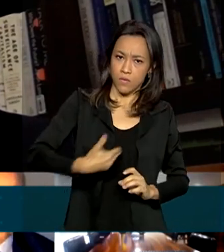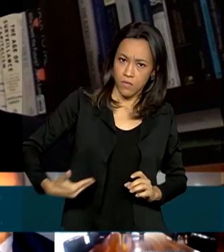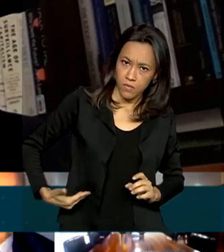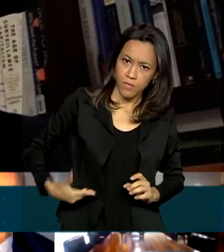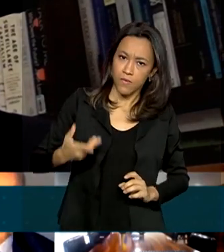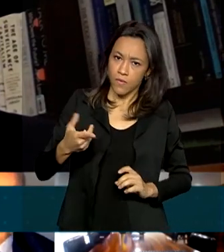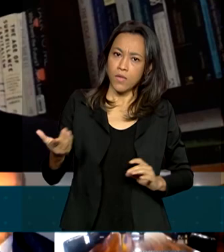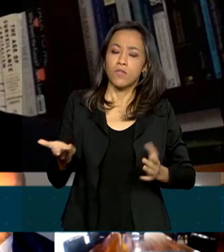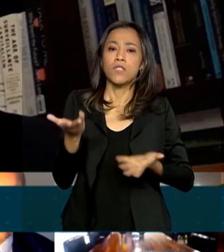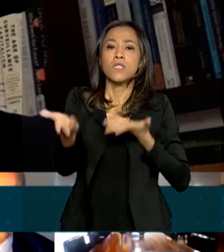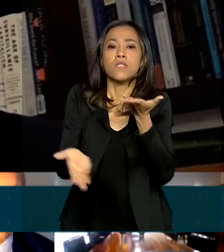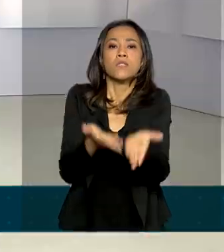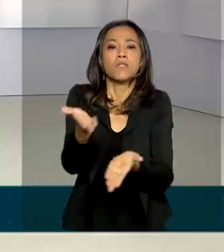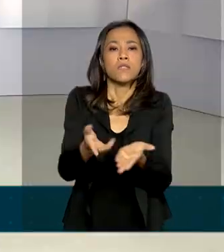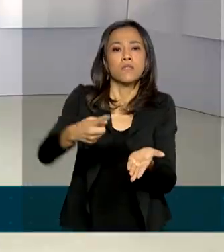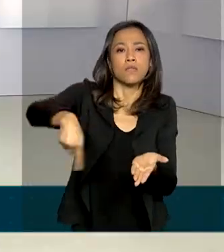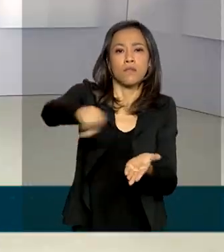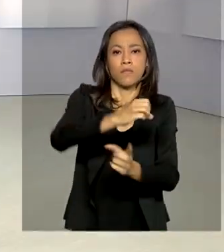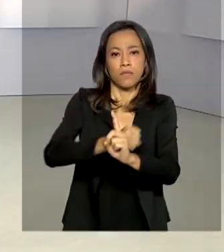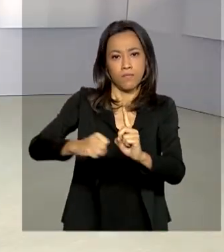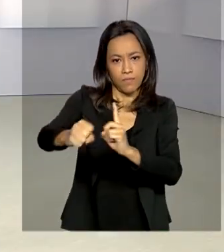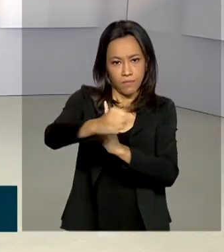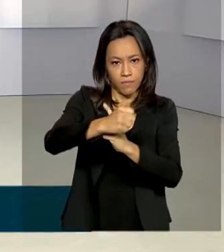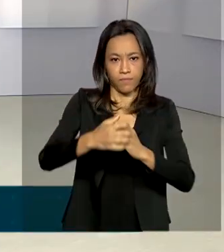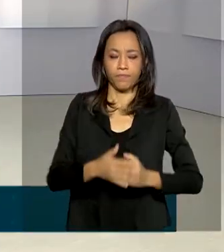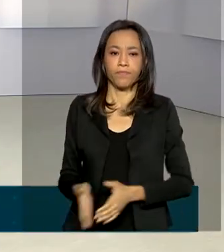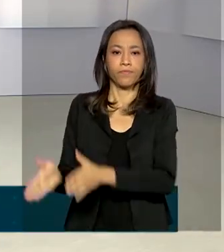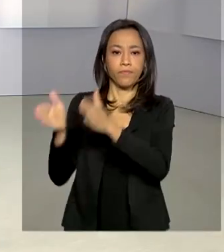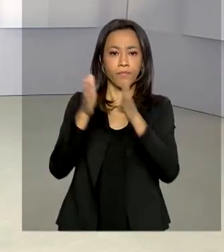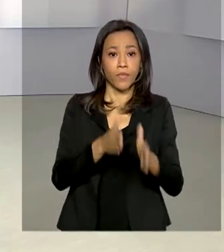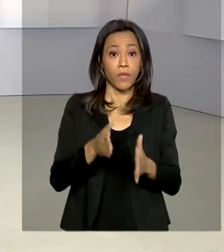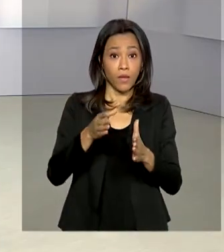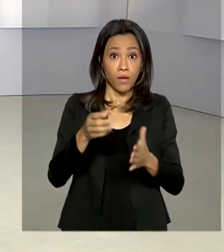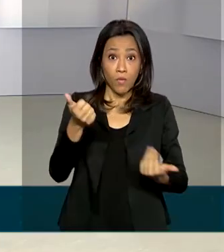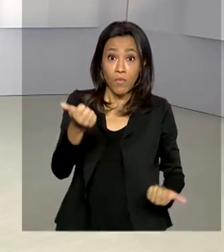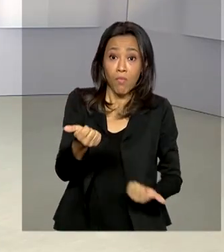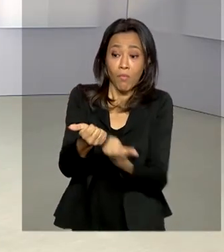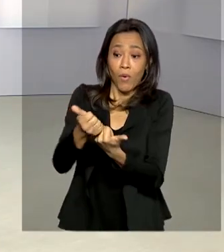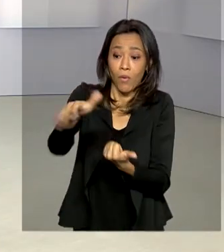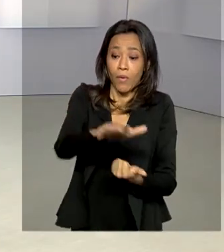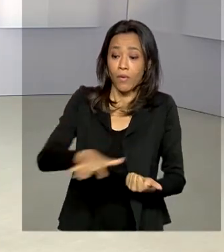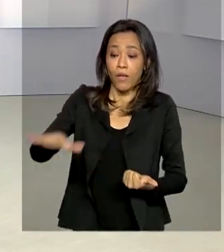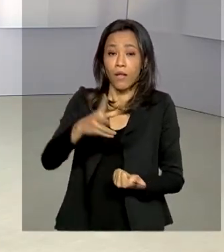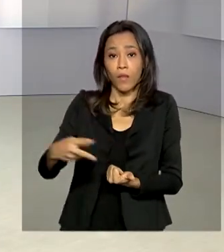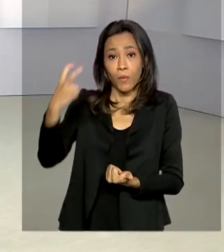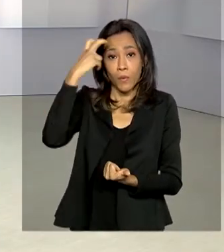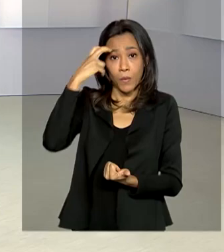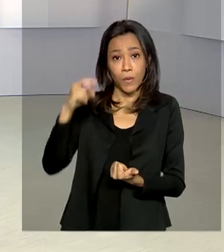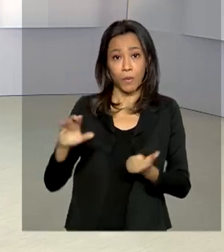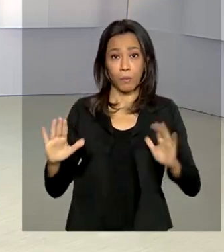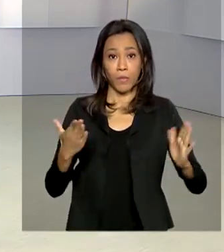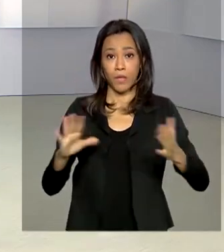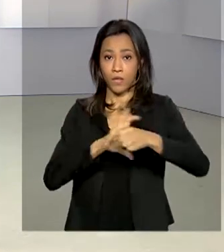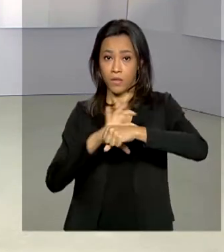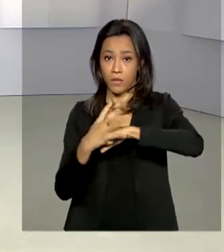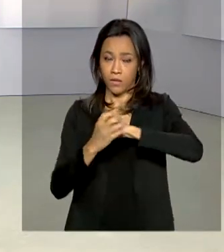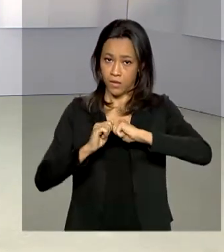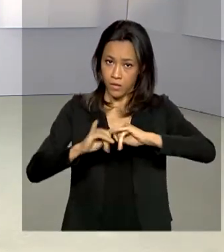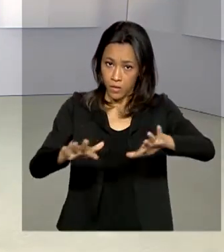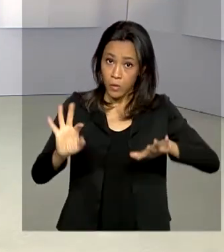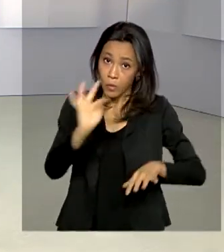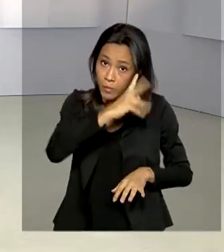servir à sociedade. Um socorro para a cultura durante a pandemia. O presidente Jair Bolsonaro